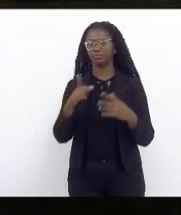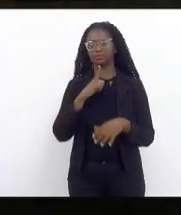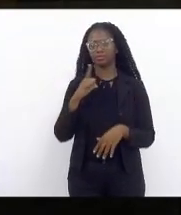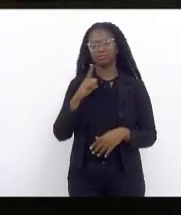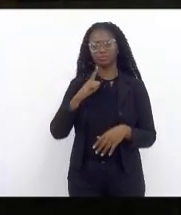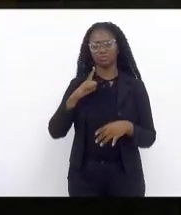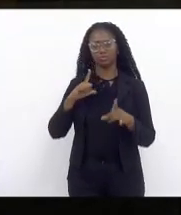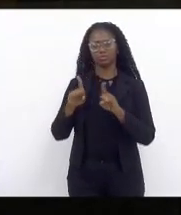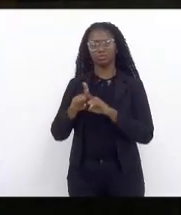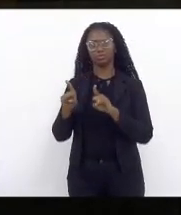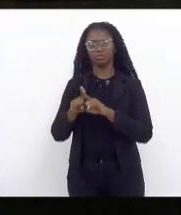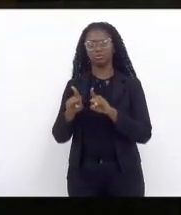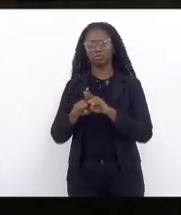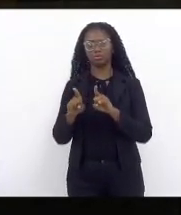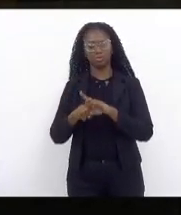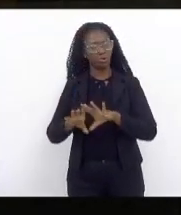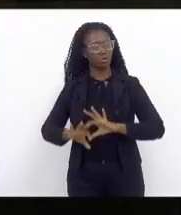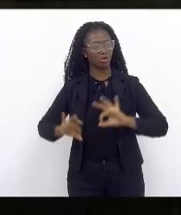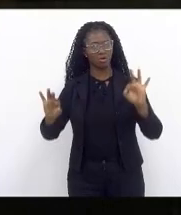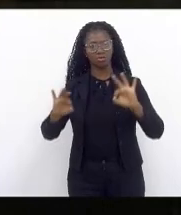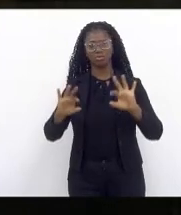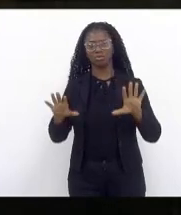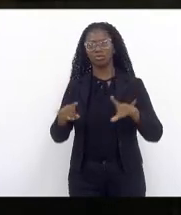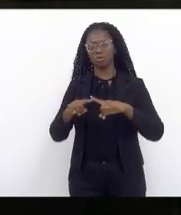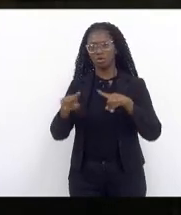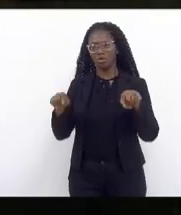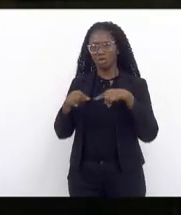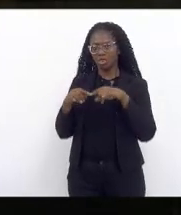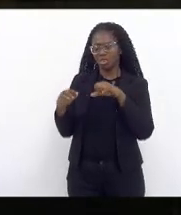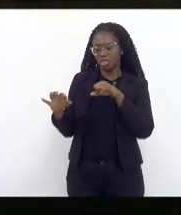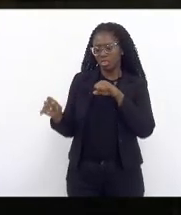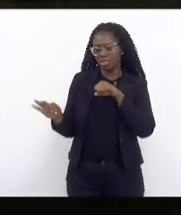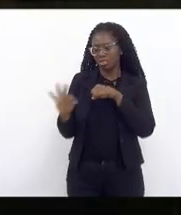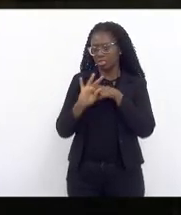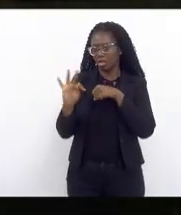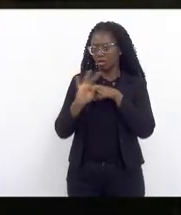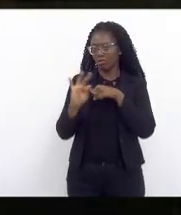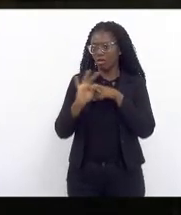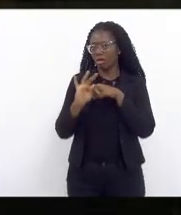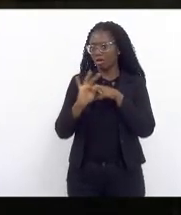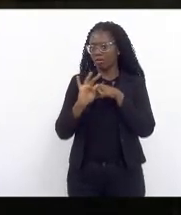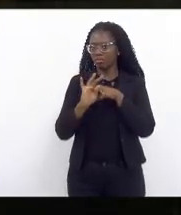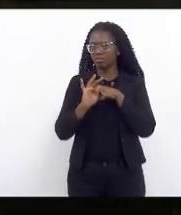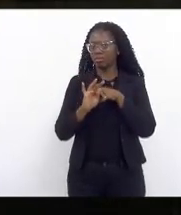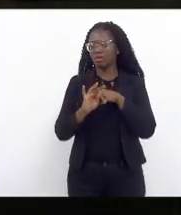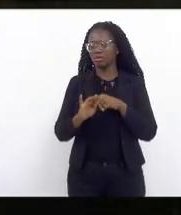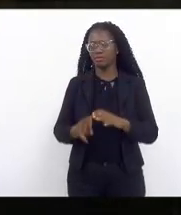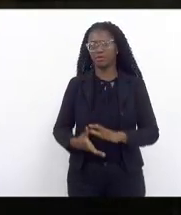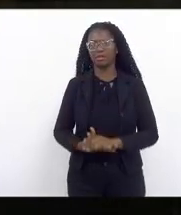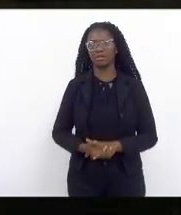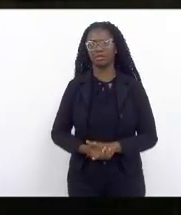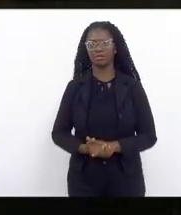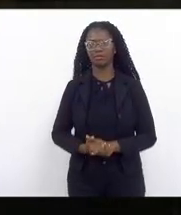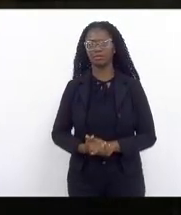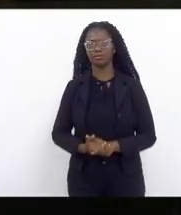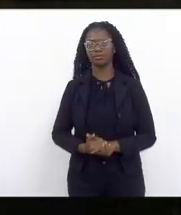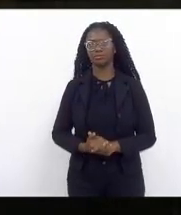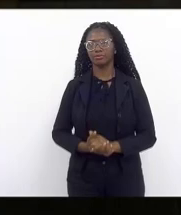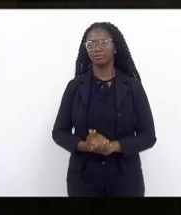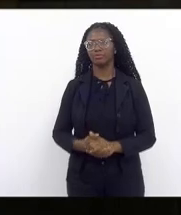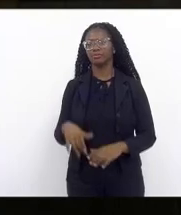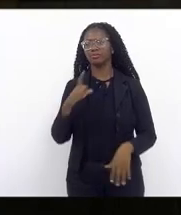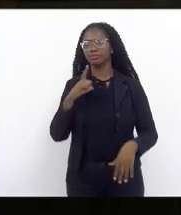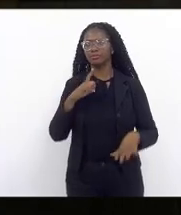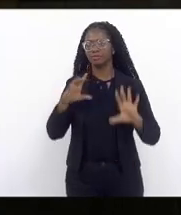eficiência de um quadro técnico impecável do secretário chefe da casa civil Nicola Mitione de sua